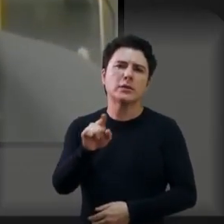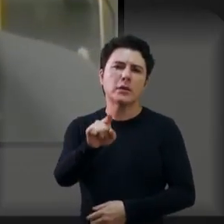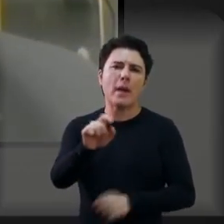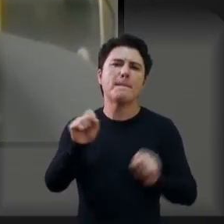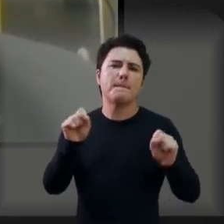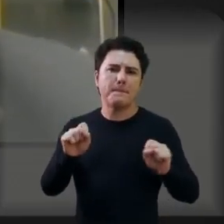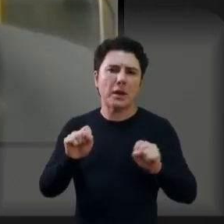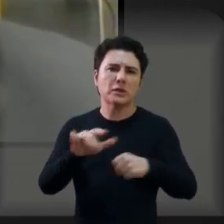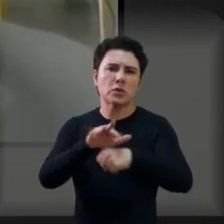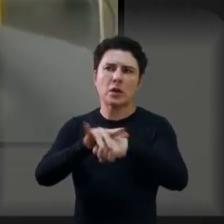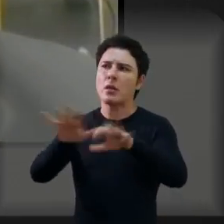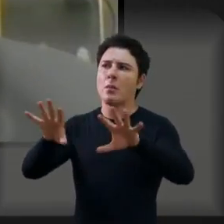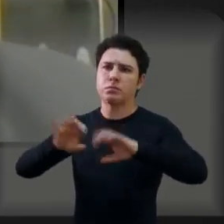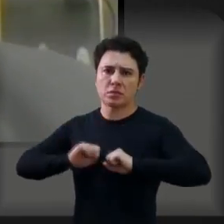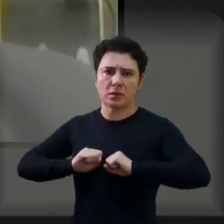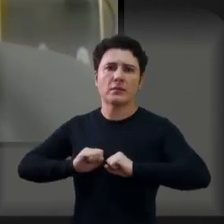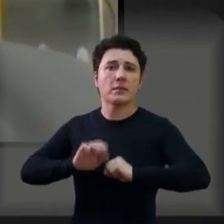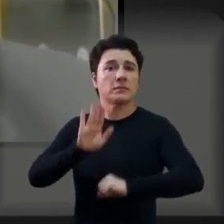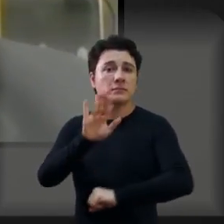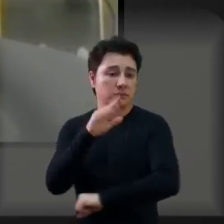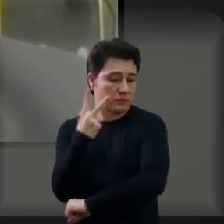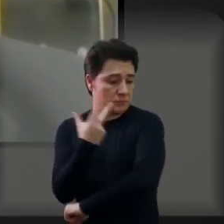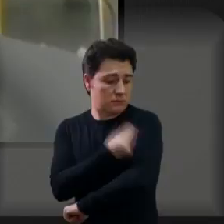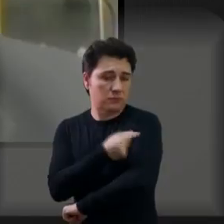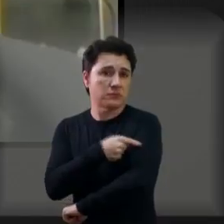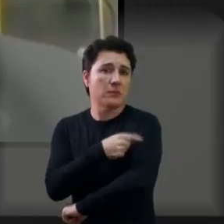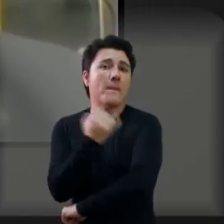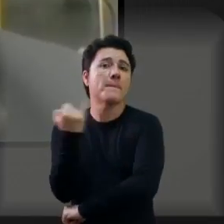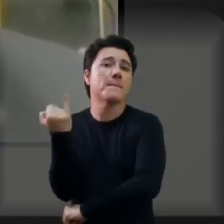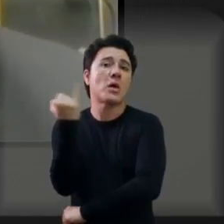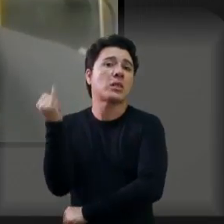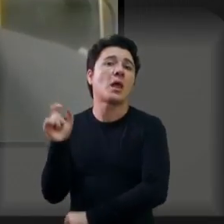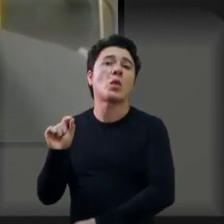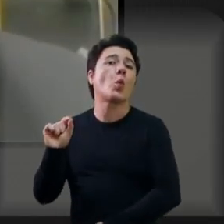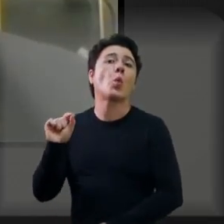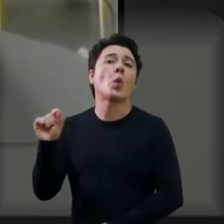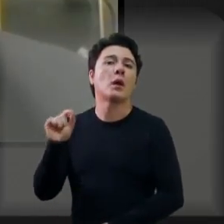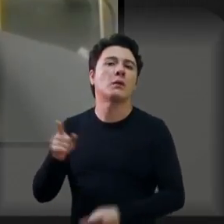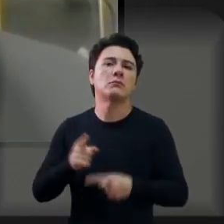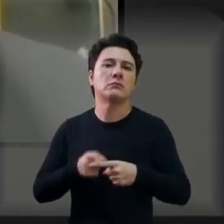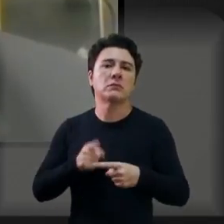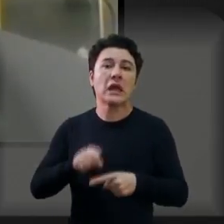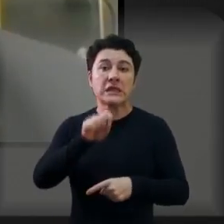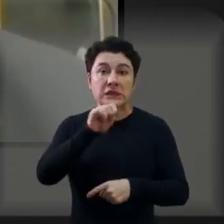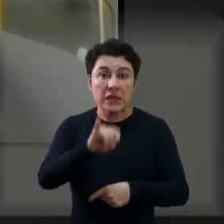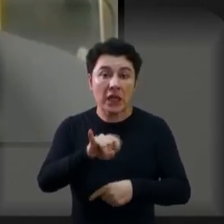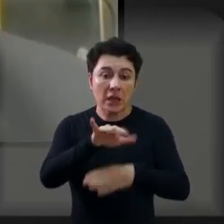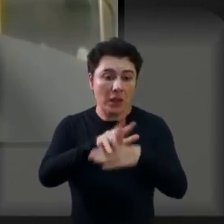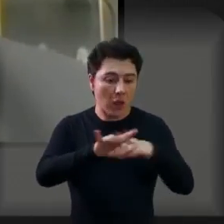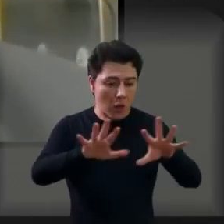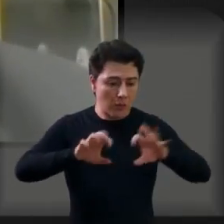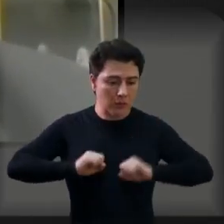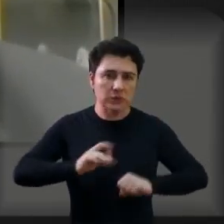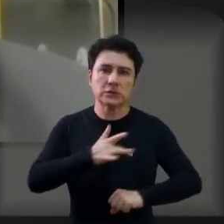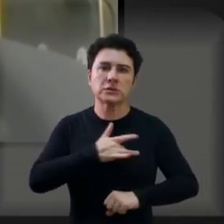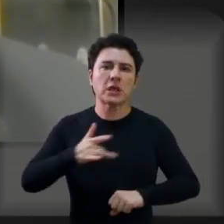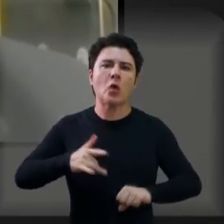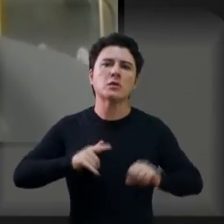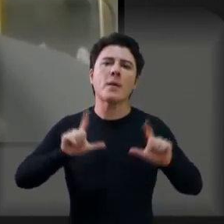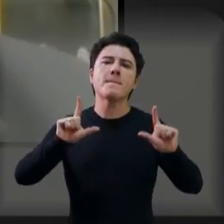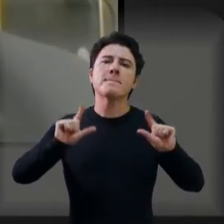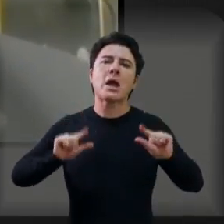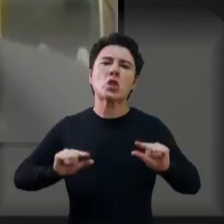pega e transmite. O grande teor da vacina é que os efeitos na sua saúde vão ser médio e leve